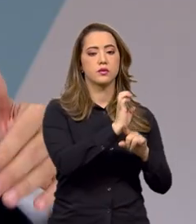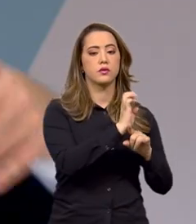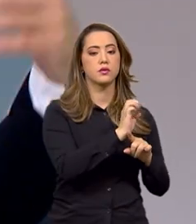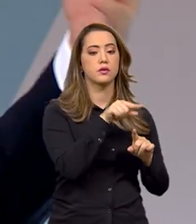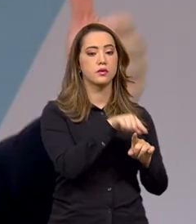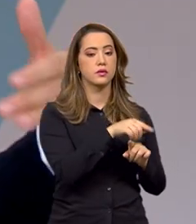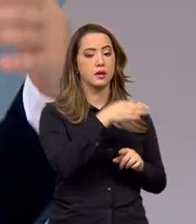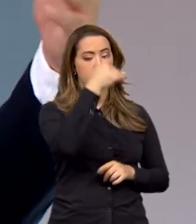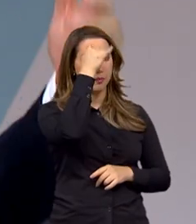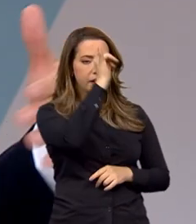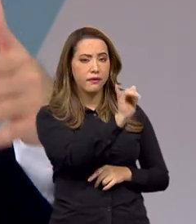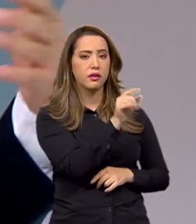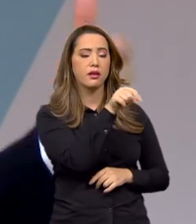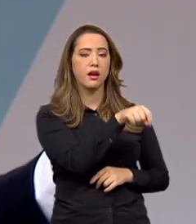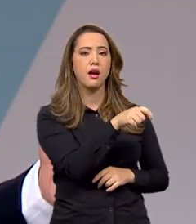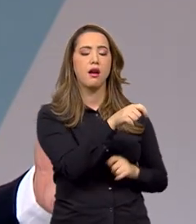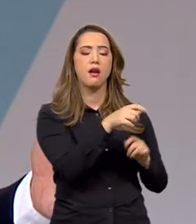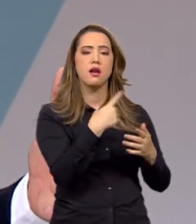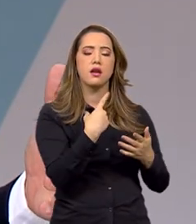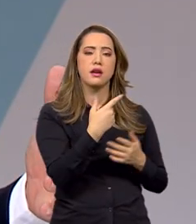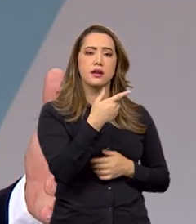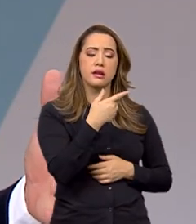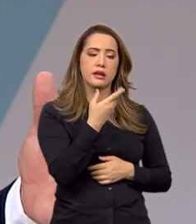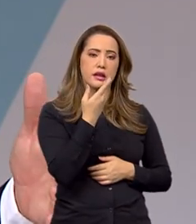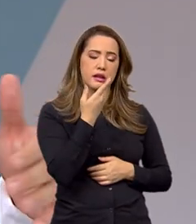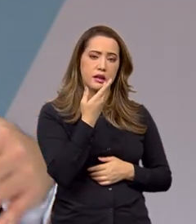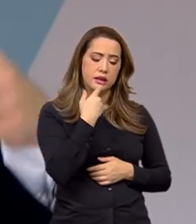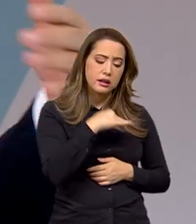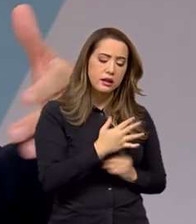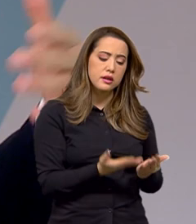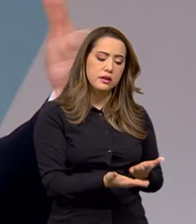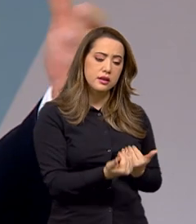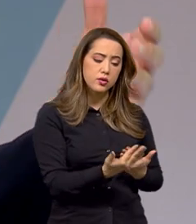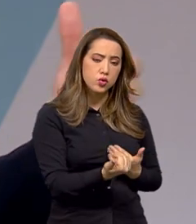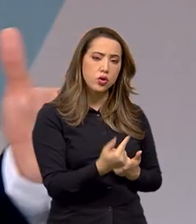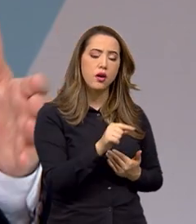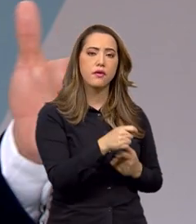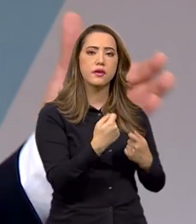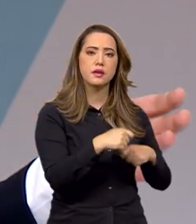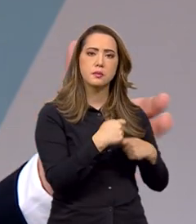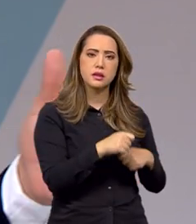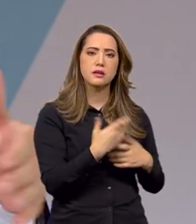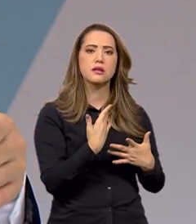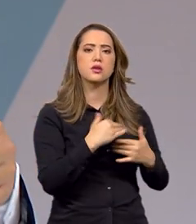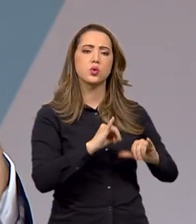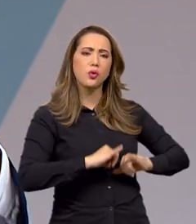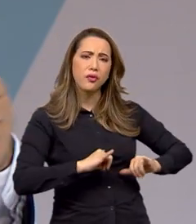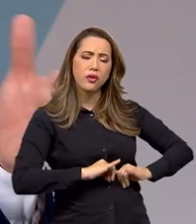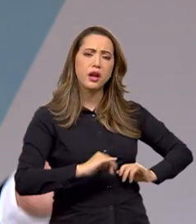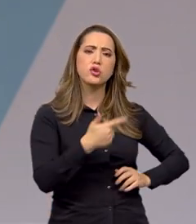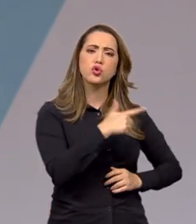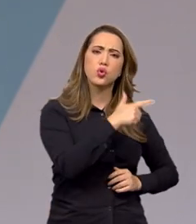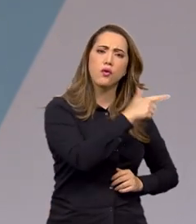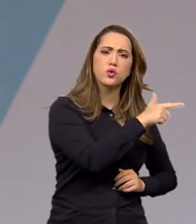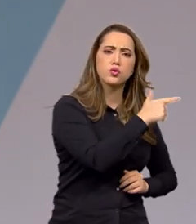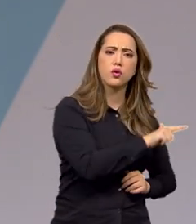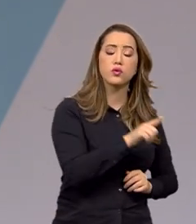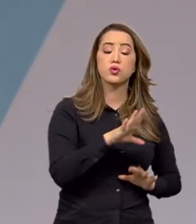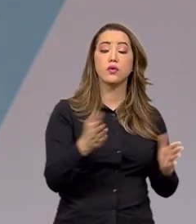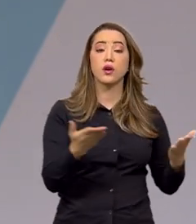evitar a reivitimização dessas crianças e adolescentes e implementar nesses estados a escuta